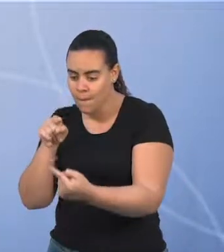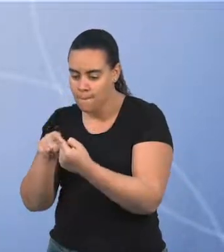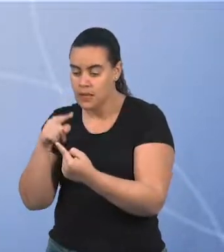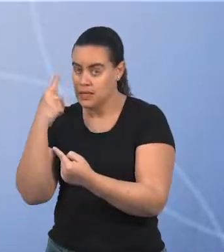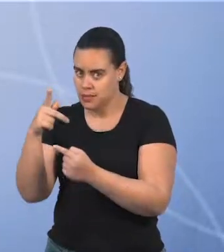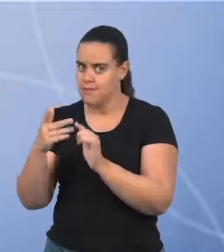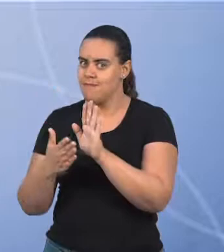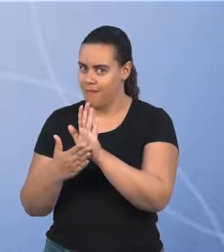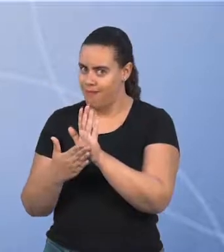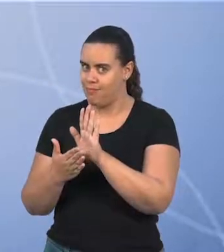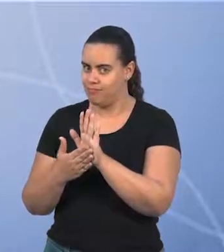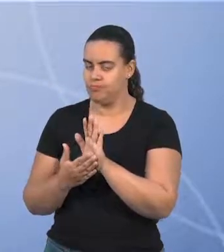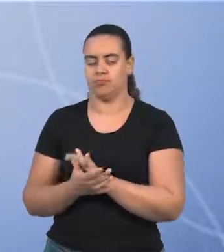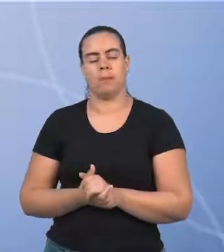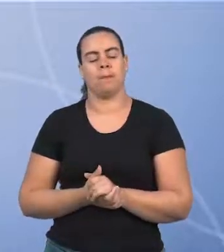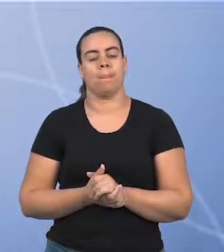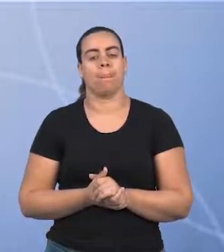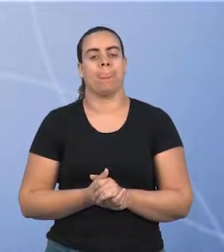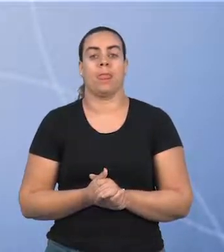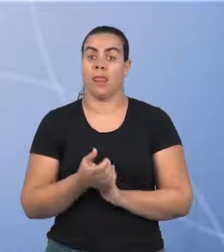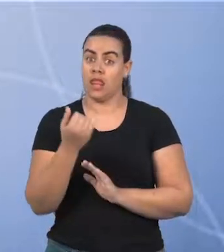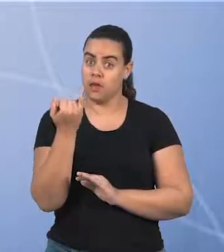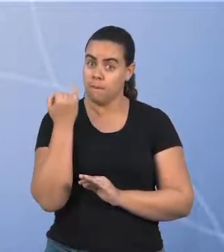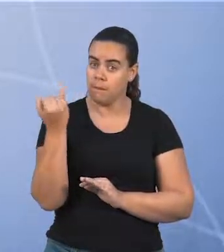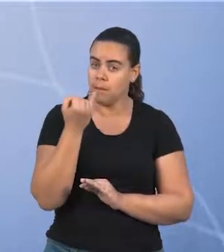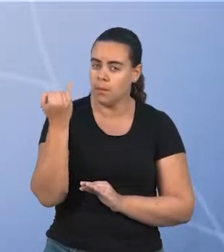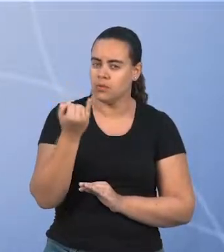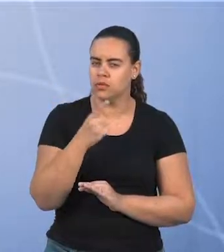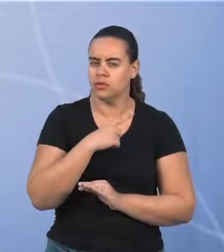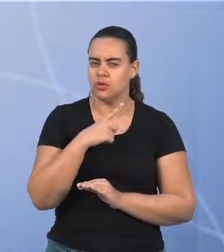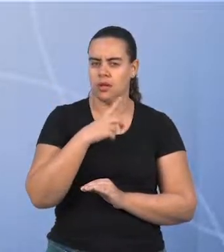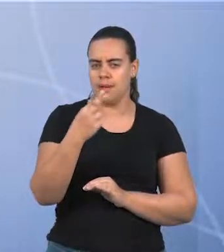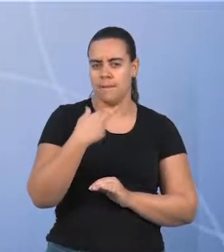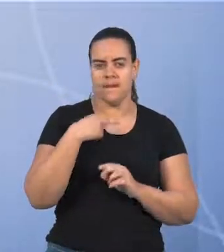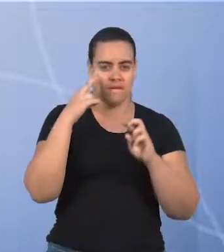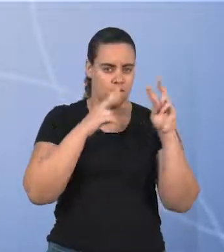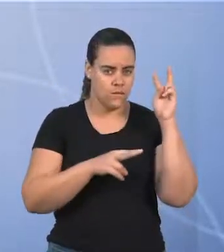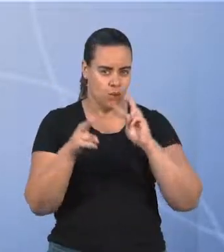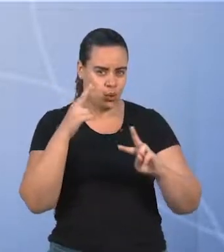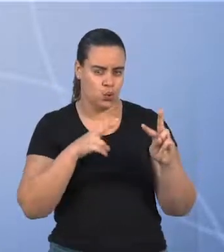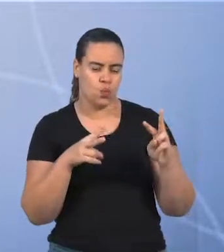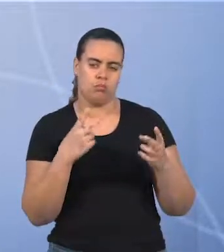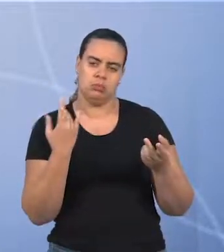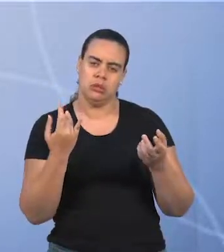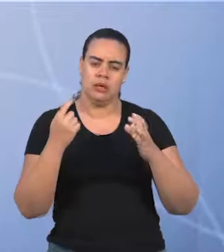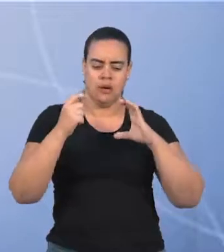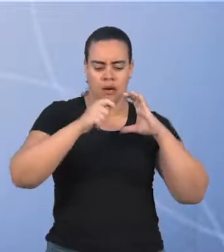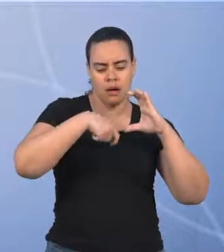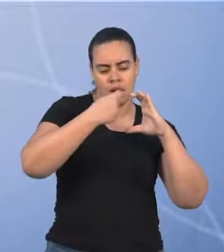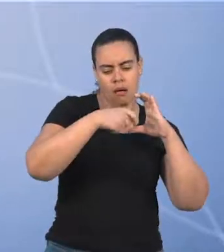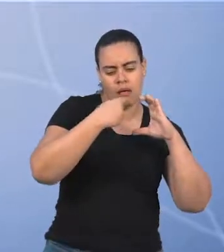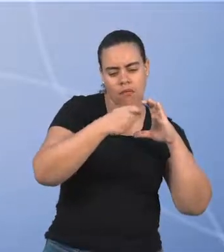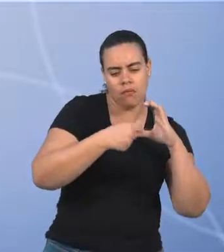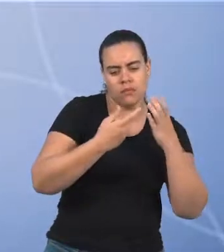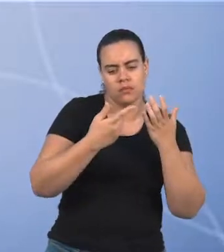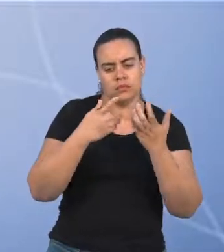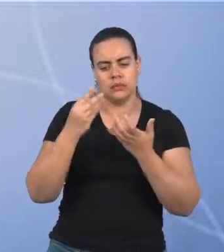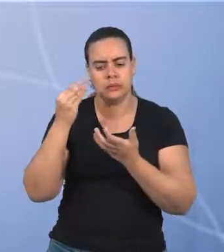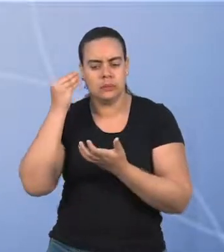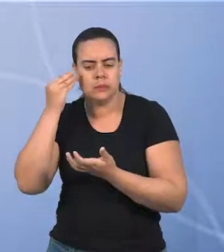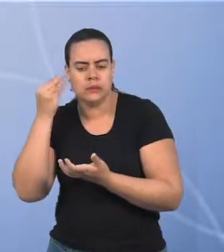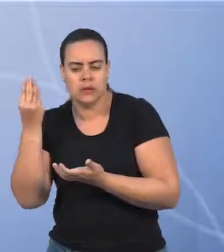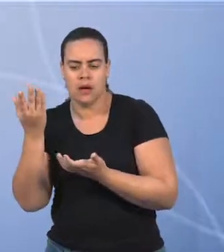É importante que essa tarefa resulte em alguma informação visual, seja a gravação de trechos de um ensaio, de uma experimentação,